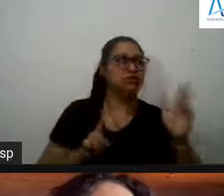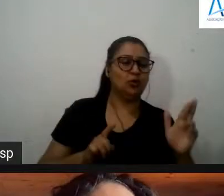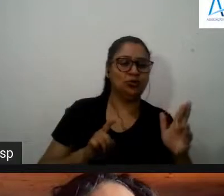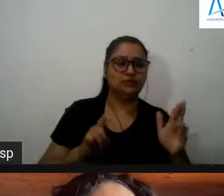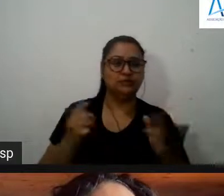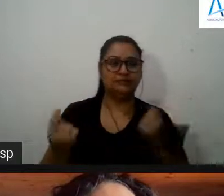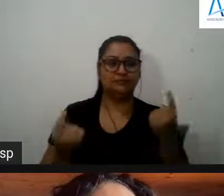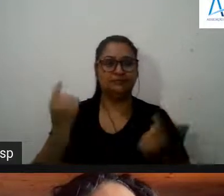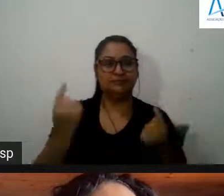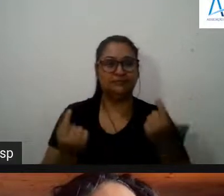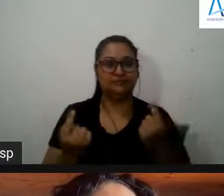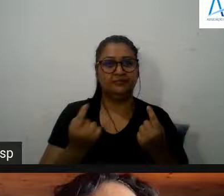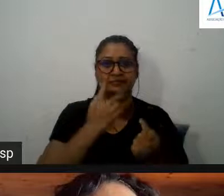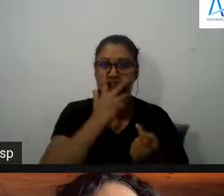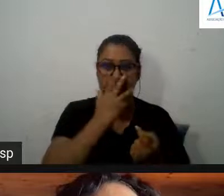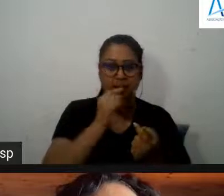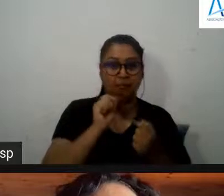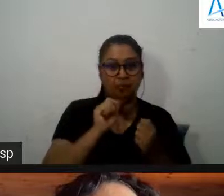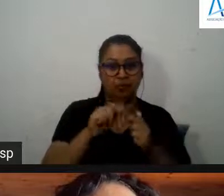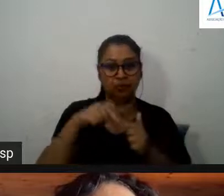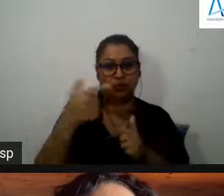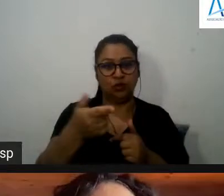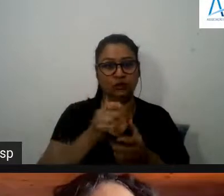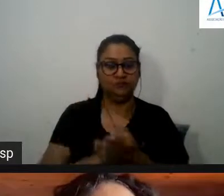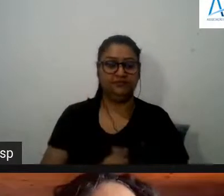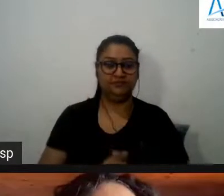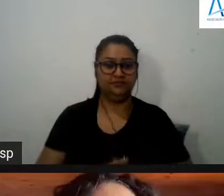o que é que parece? Pode ser pode ser sim